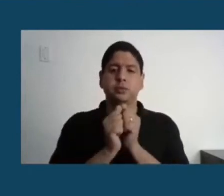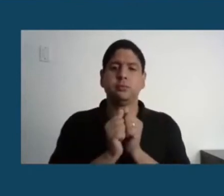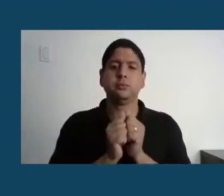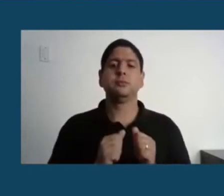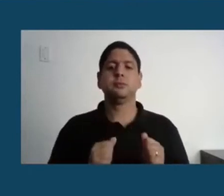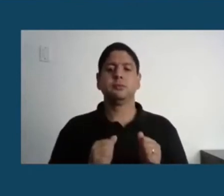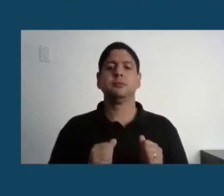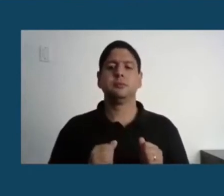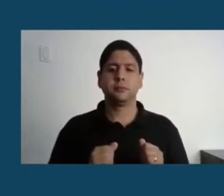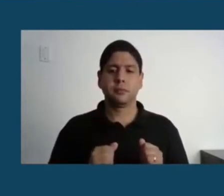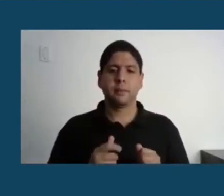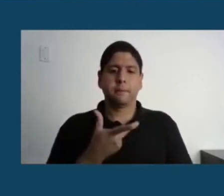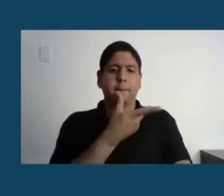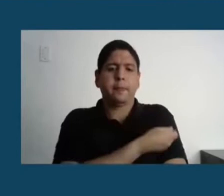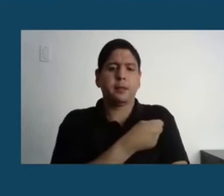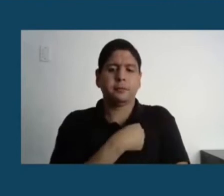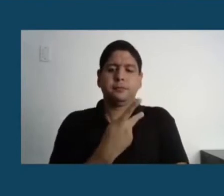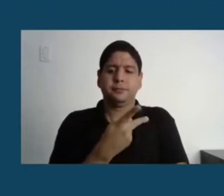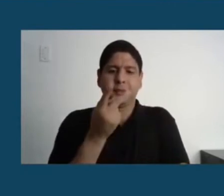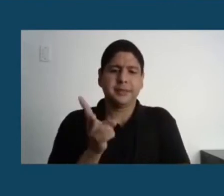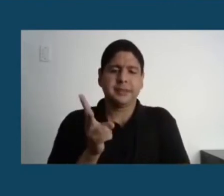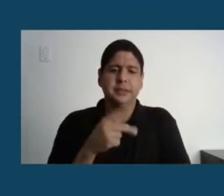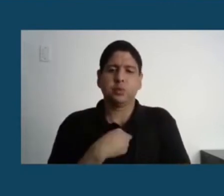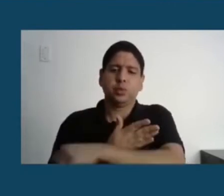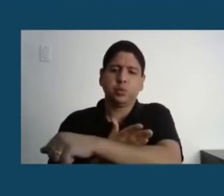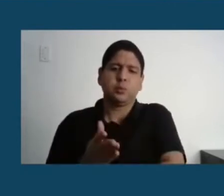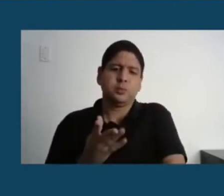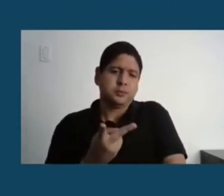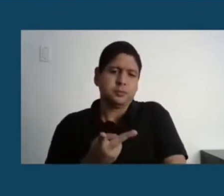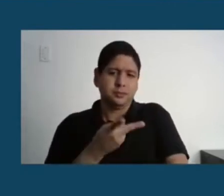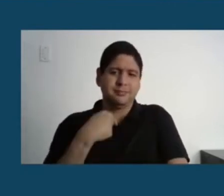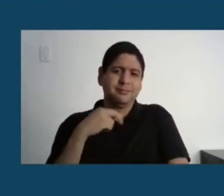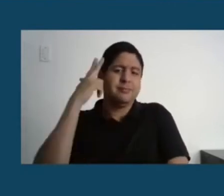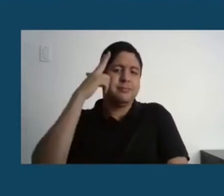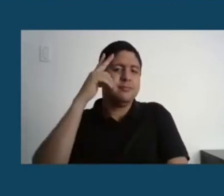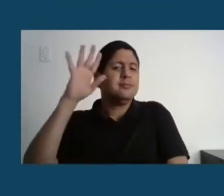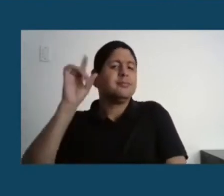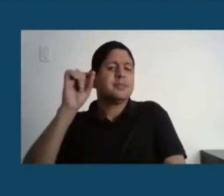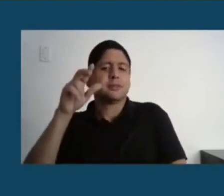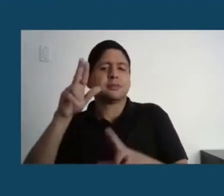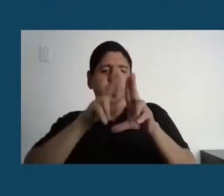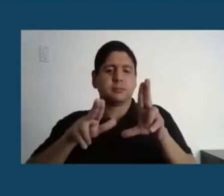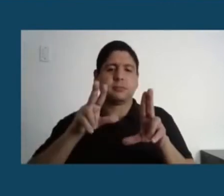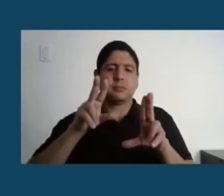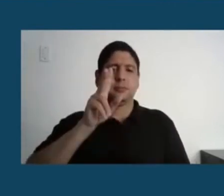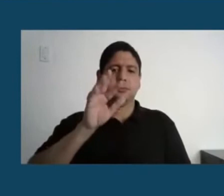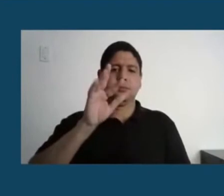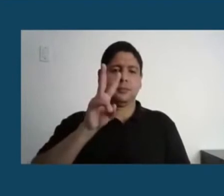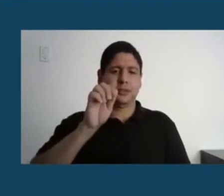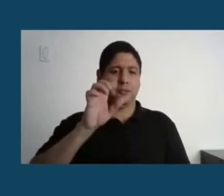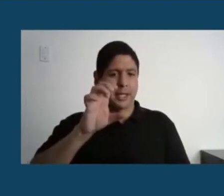Eu costumo, toda vez que eu olho para a Nise, eu digo que o meu sonho é que a gente tenha a UFRJ-VAC e Fiocruz. O UFRJ